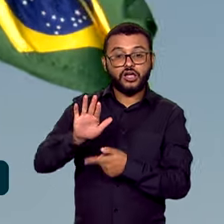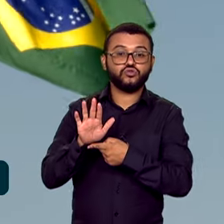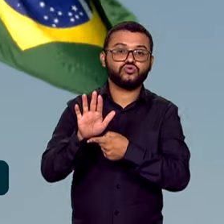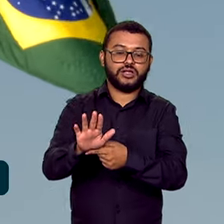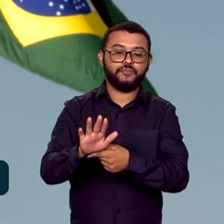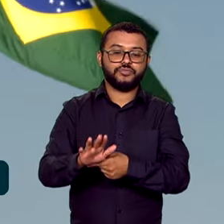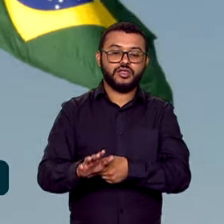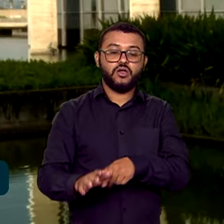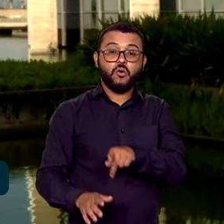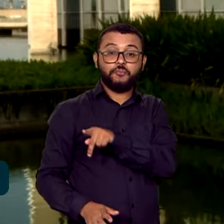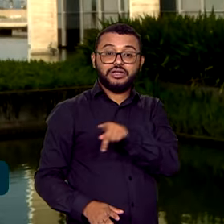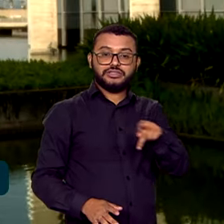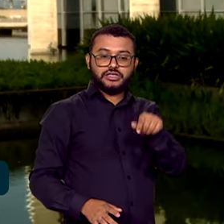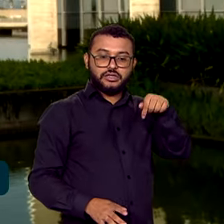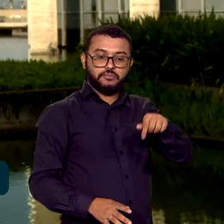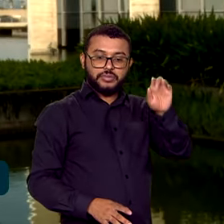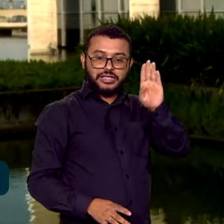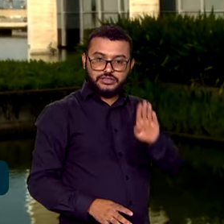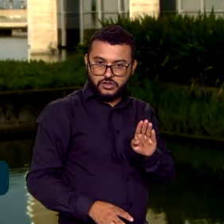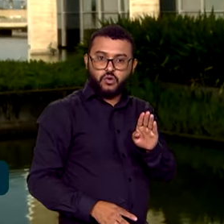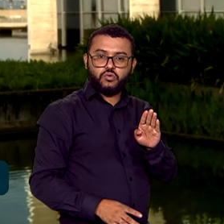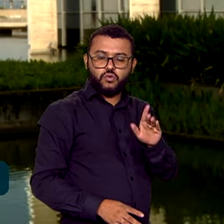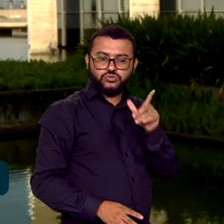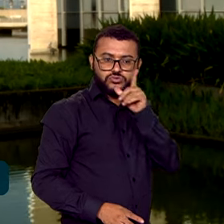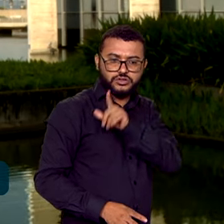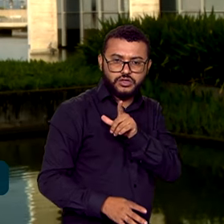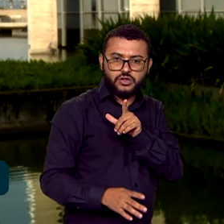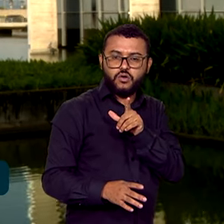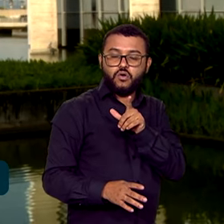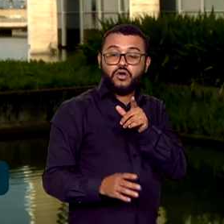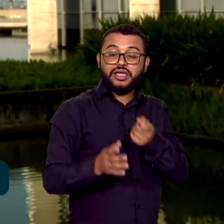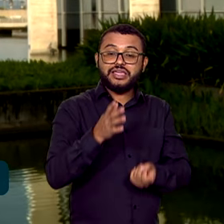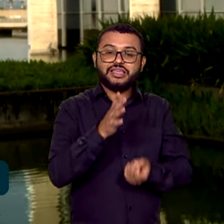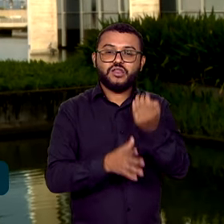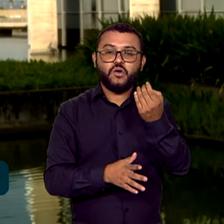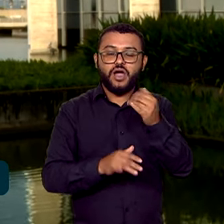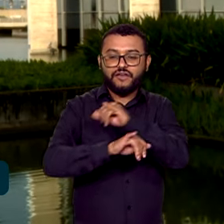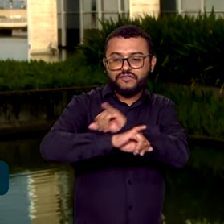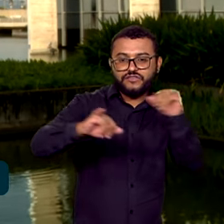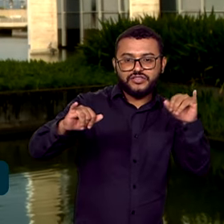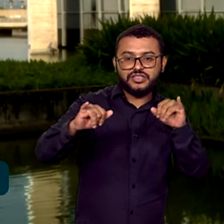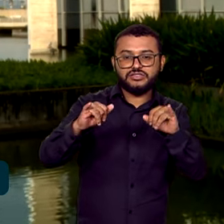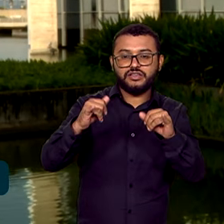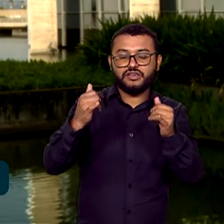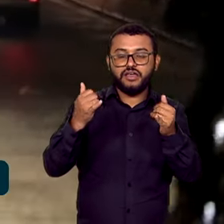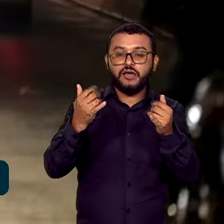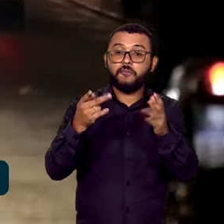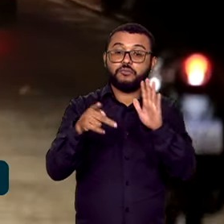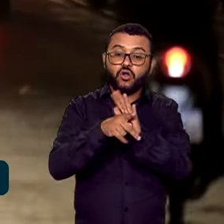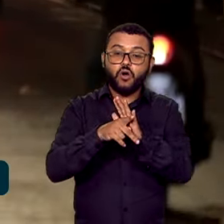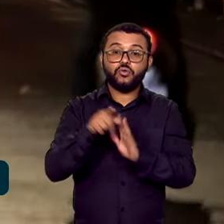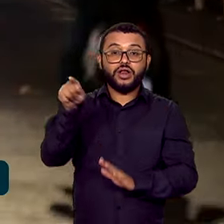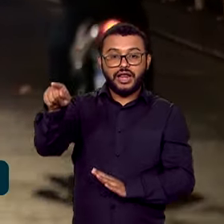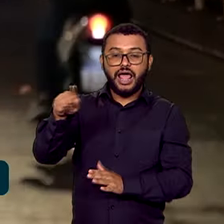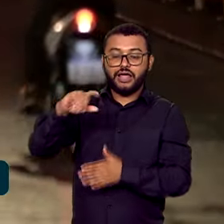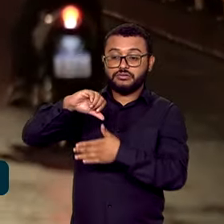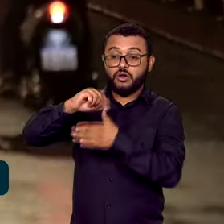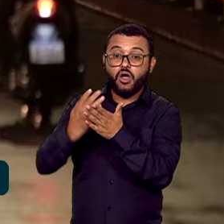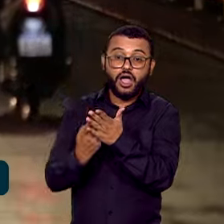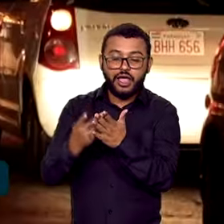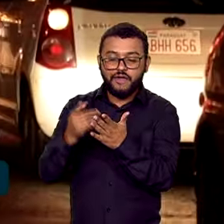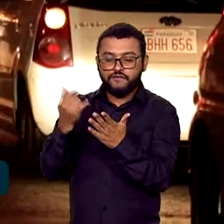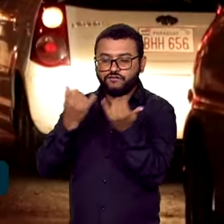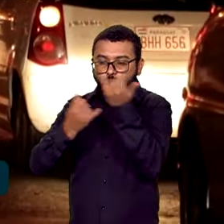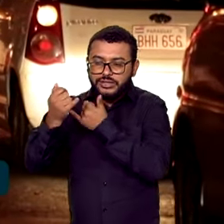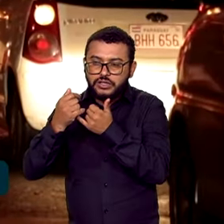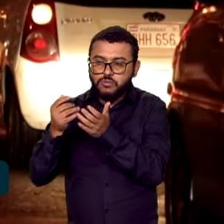presidência do bloco, o governo brasileiro também lançou o primeiro boletim epidemiológico do Mercosul. O documento vai ajudar